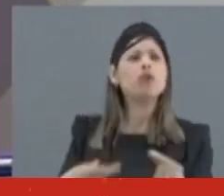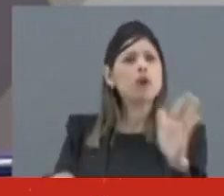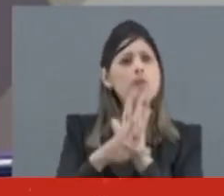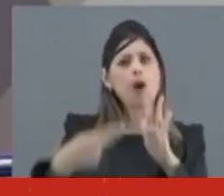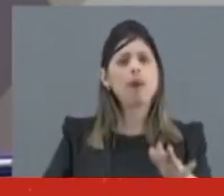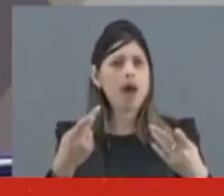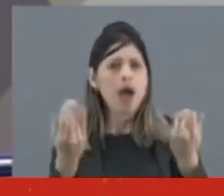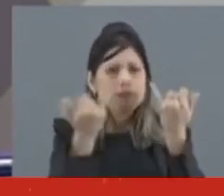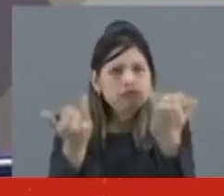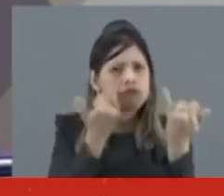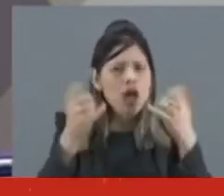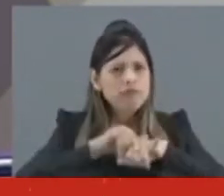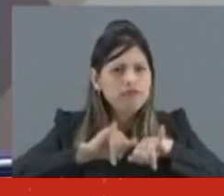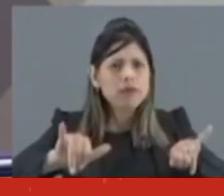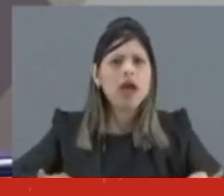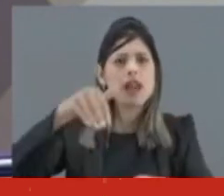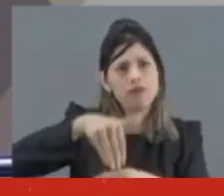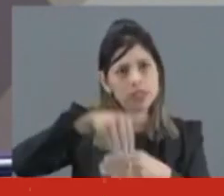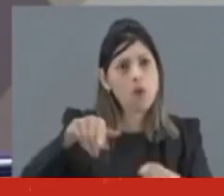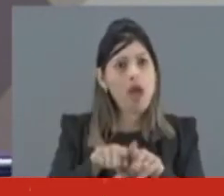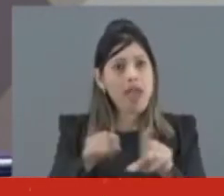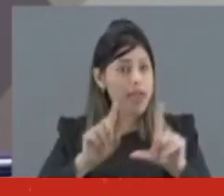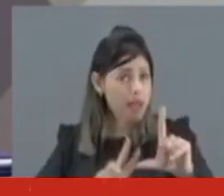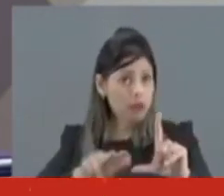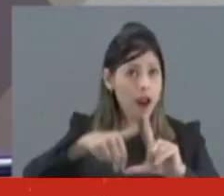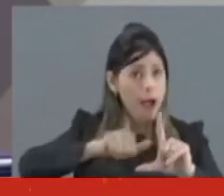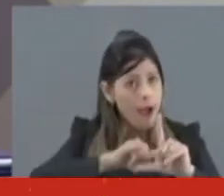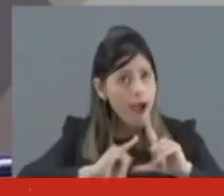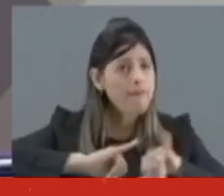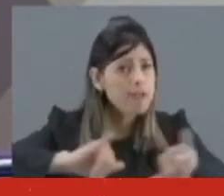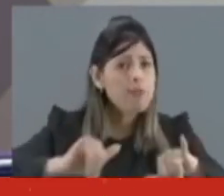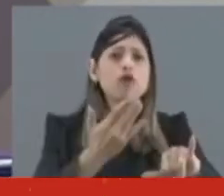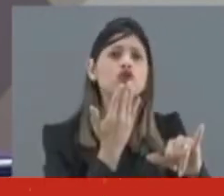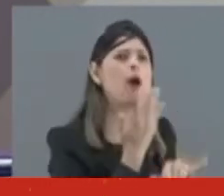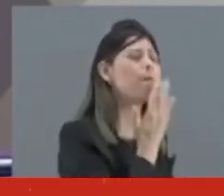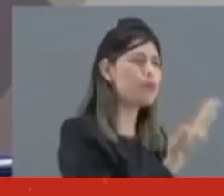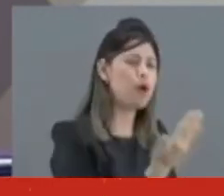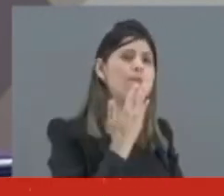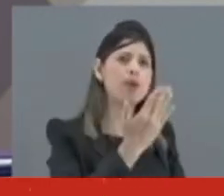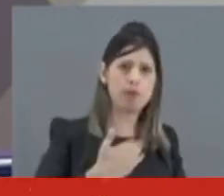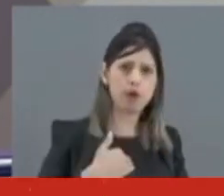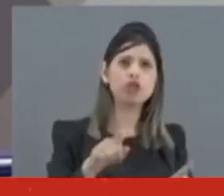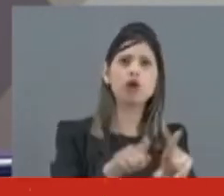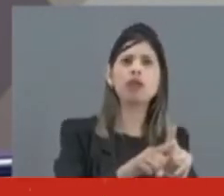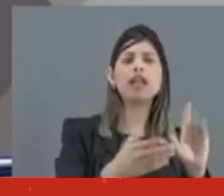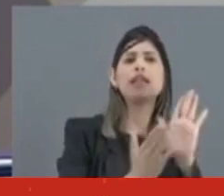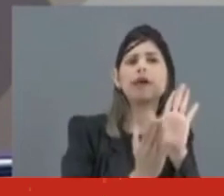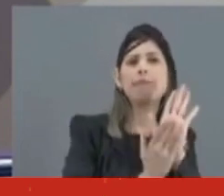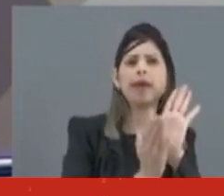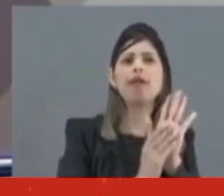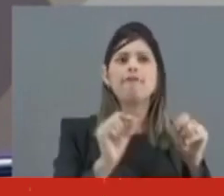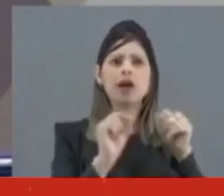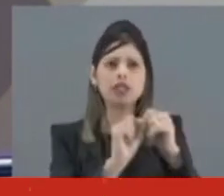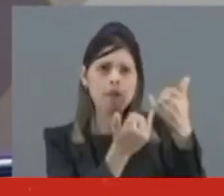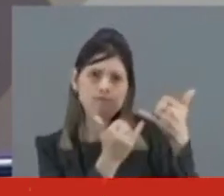eleitoral. Em depoimento a esta comissão, hacker também afirmou que teria recebido a proposta do ex-presidente para assumir a autoria de um grampo do ministro do